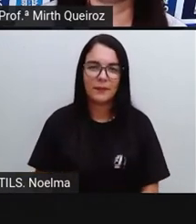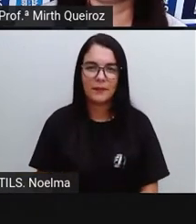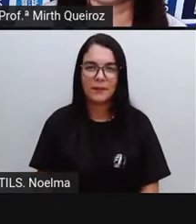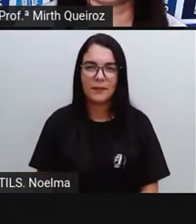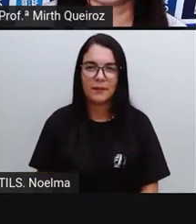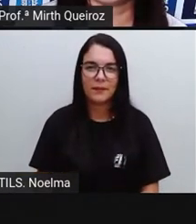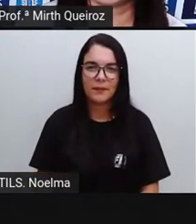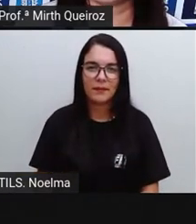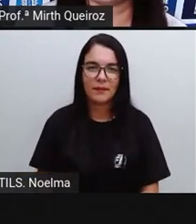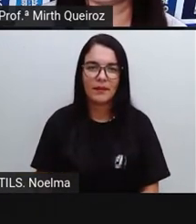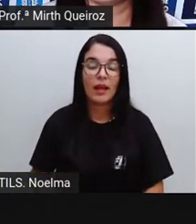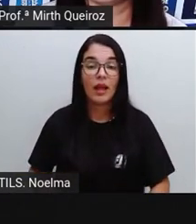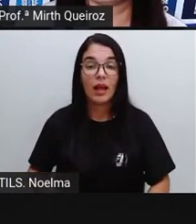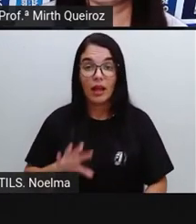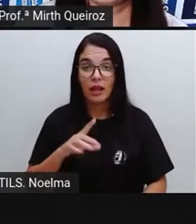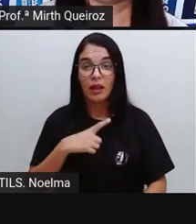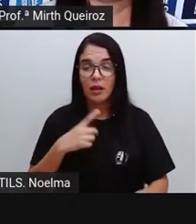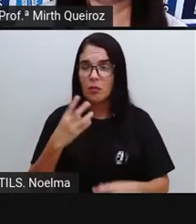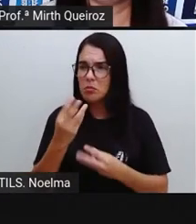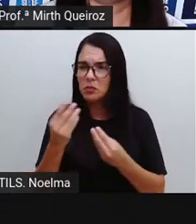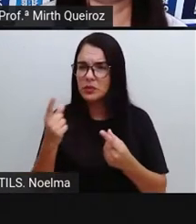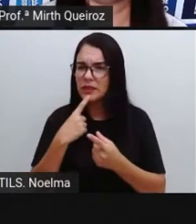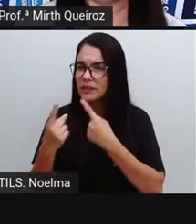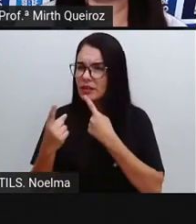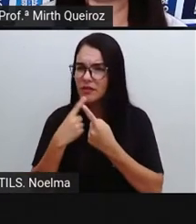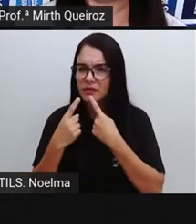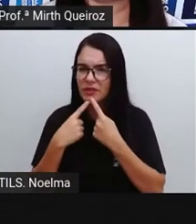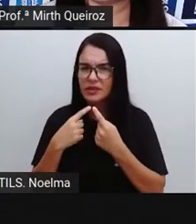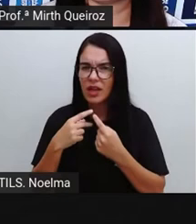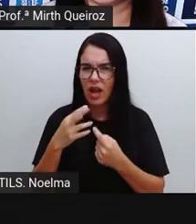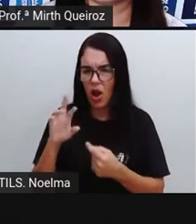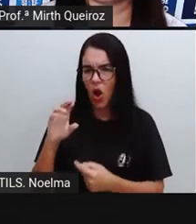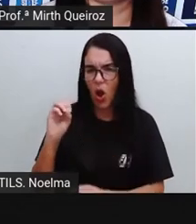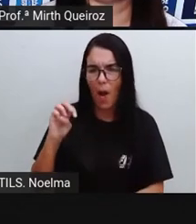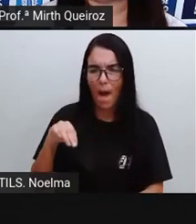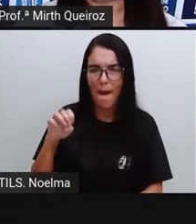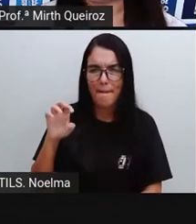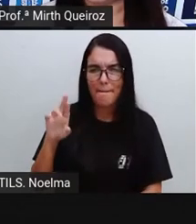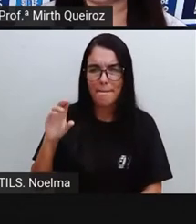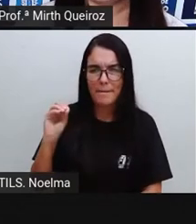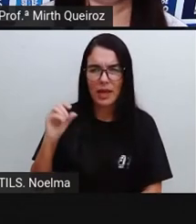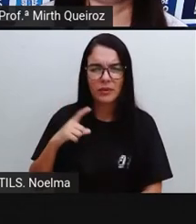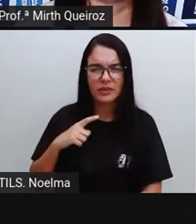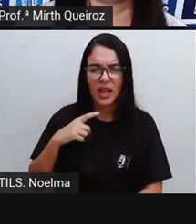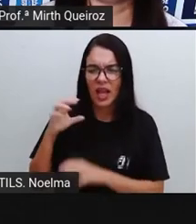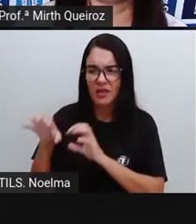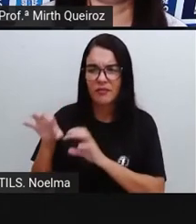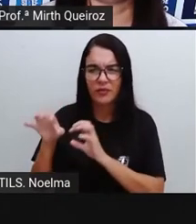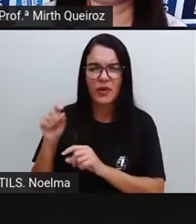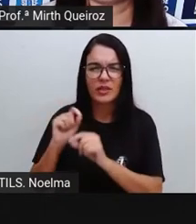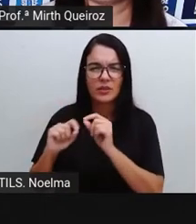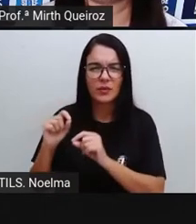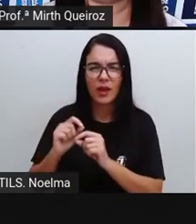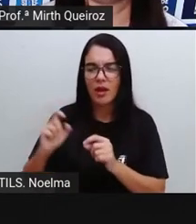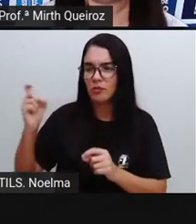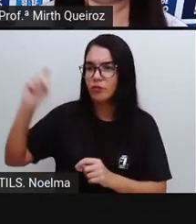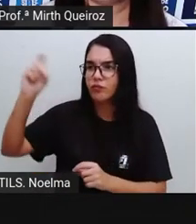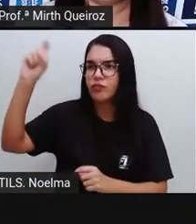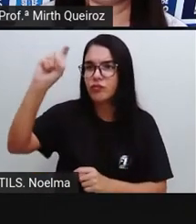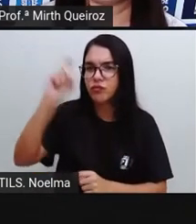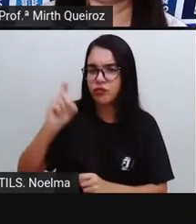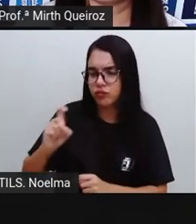né? Em diversas entrevistas, Romero Brito assumiu que muitas de suas estéticas foram influenciadas pelo grafite, presente